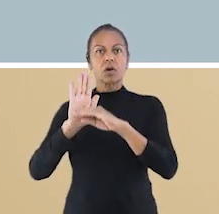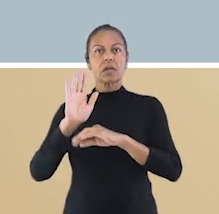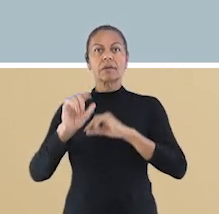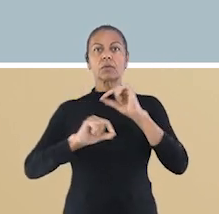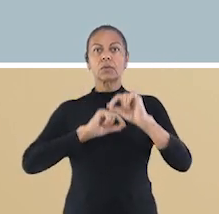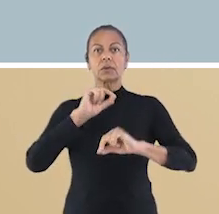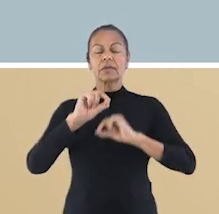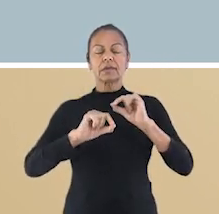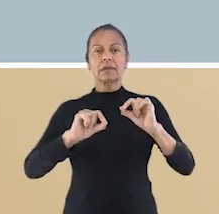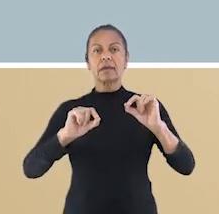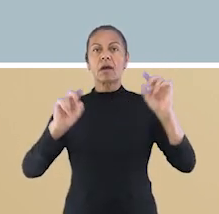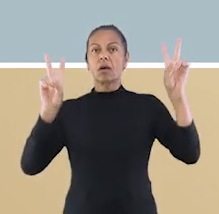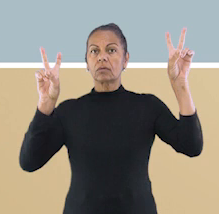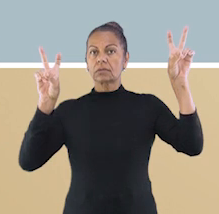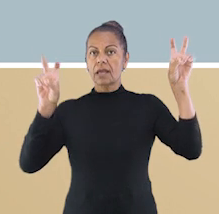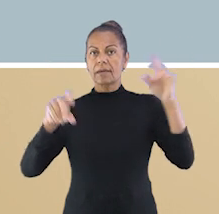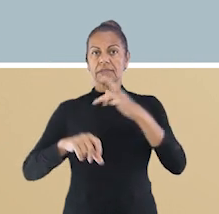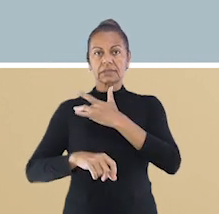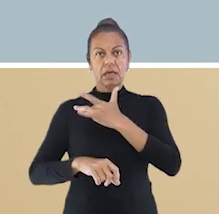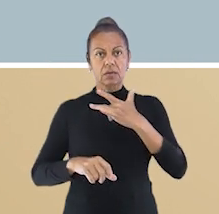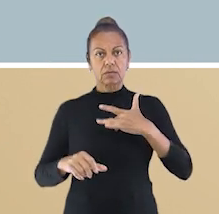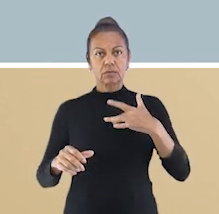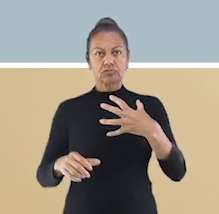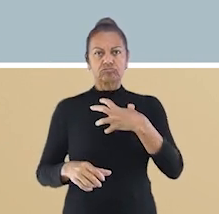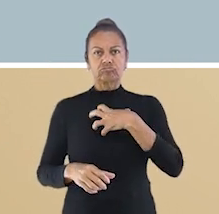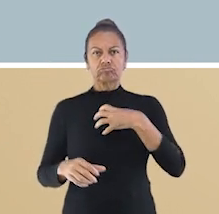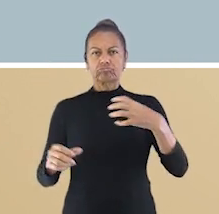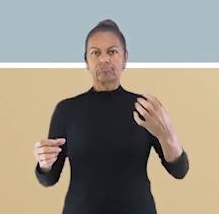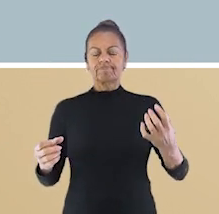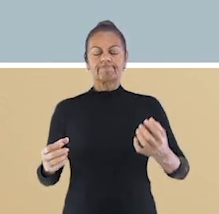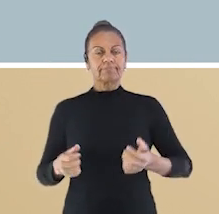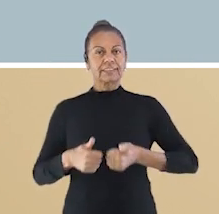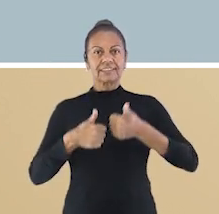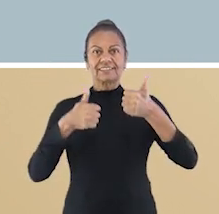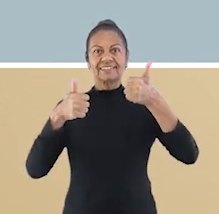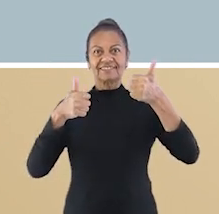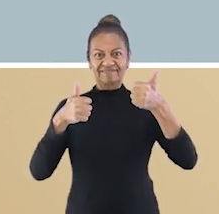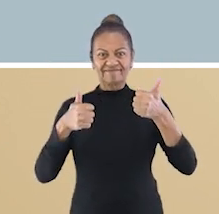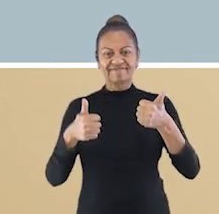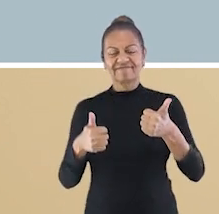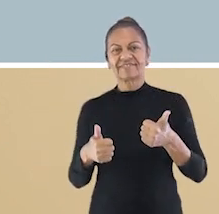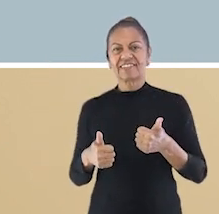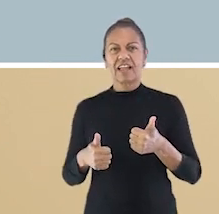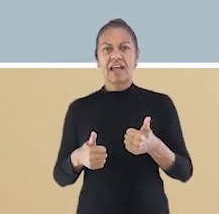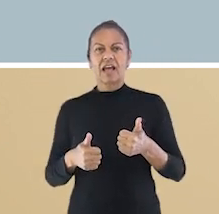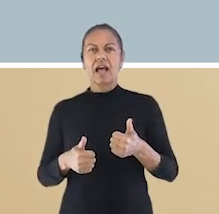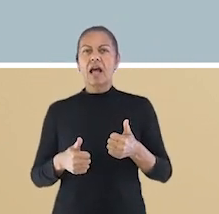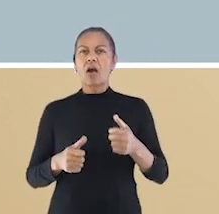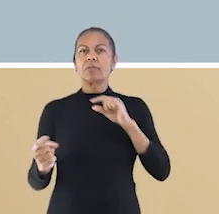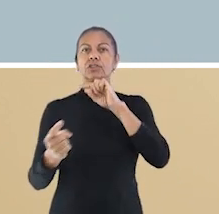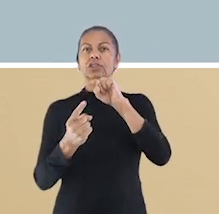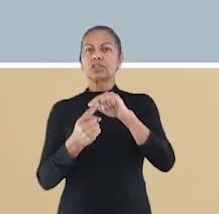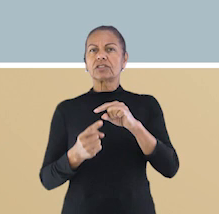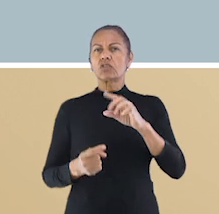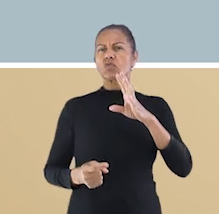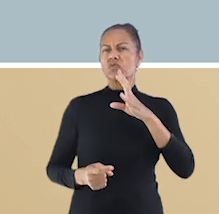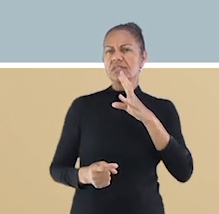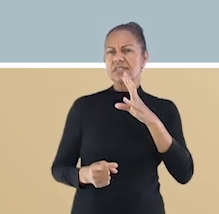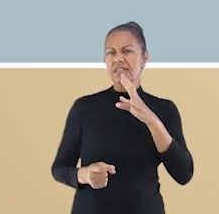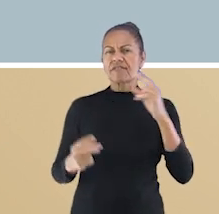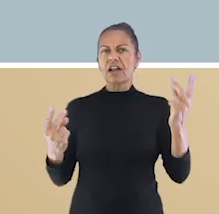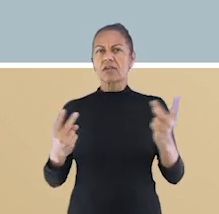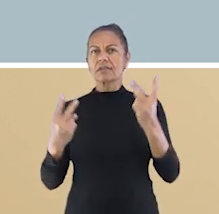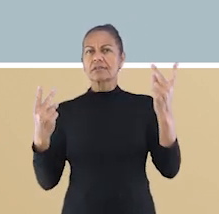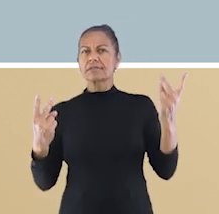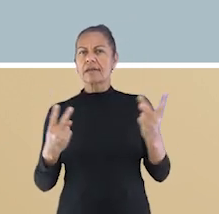saúde e bem-estar. Objetivo de aprendizagem, conhecer, valorizar, apreciar e